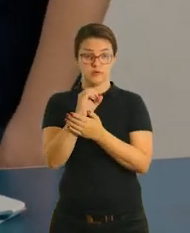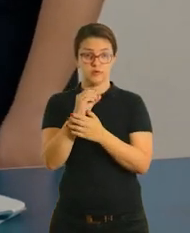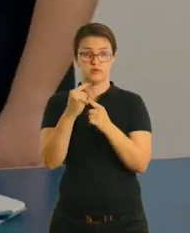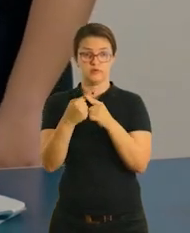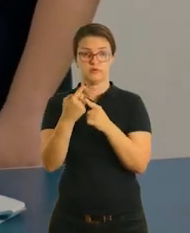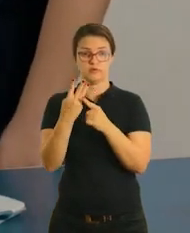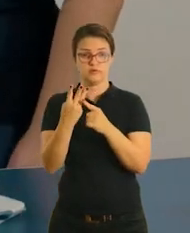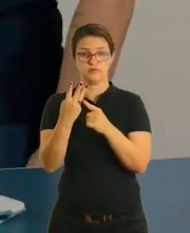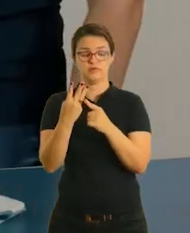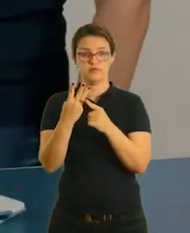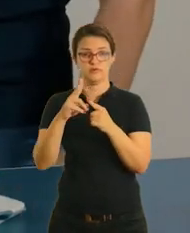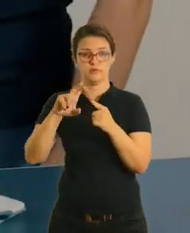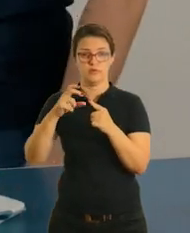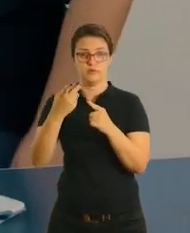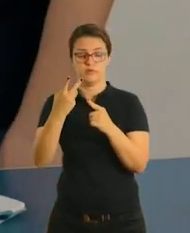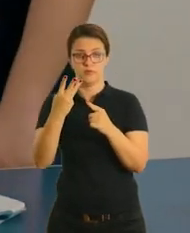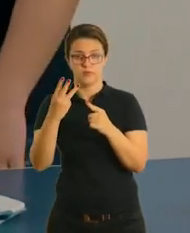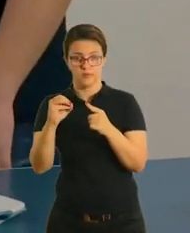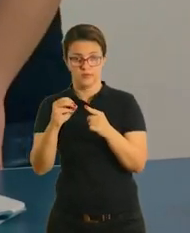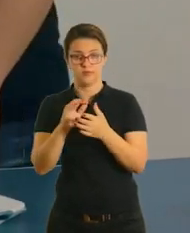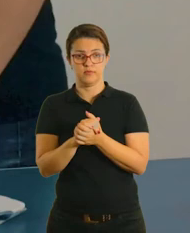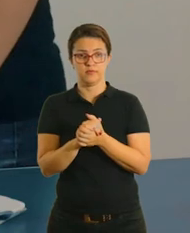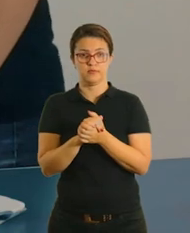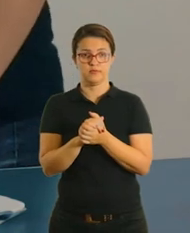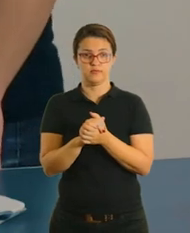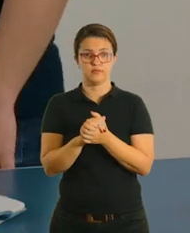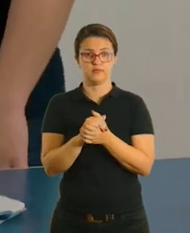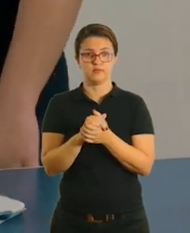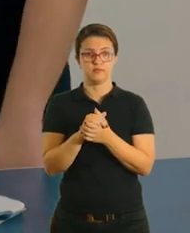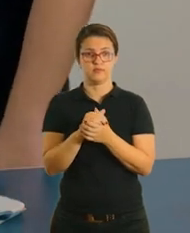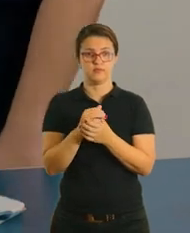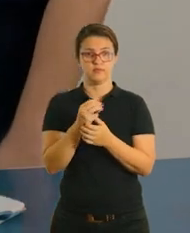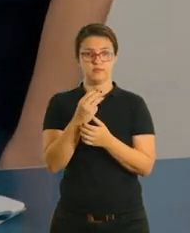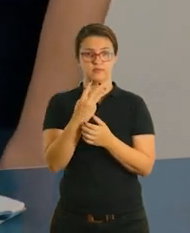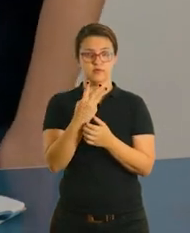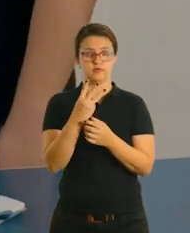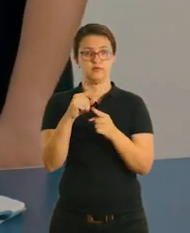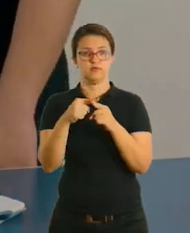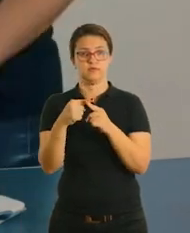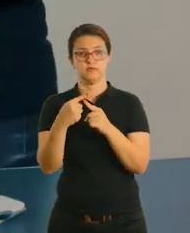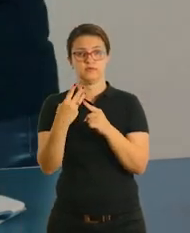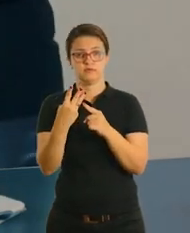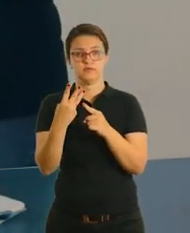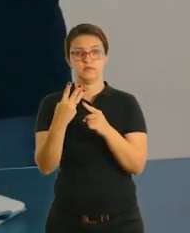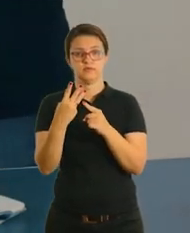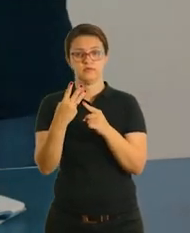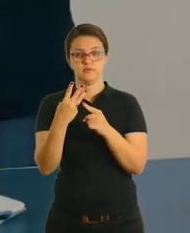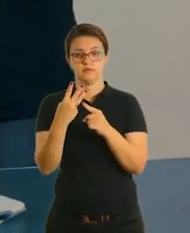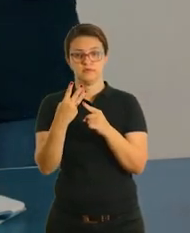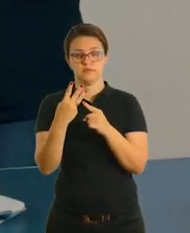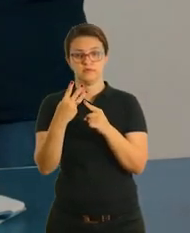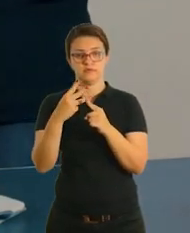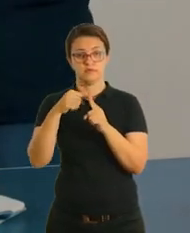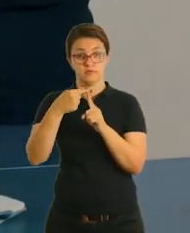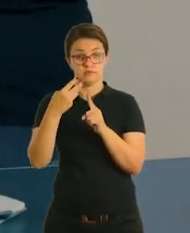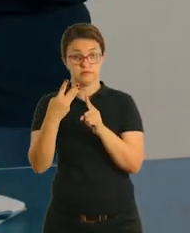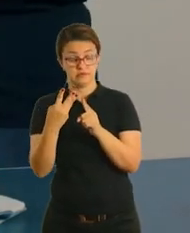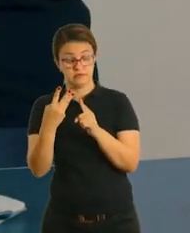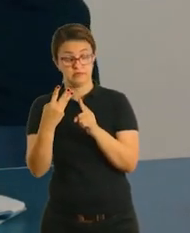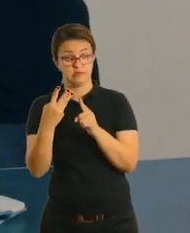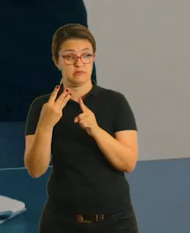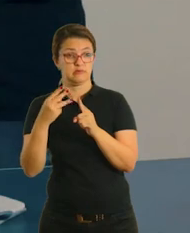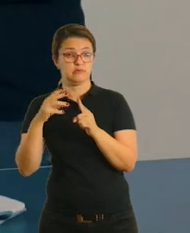10 vezes o 3, que dá 30. 2 vezes o 3, que dá 6. E depois juntar os dois no final.